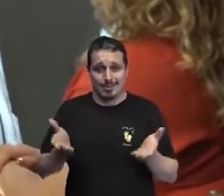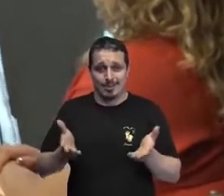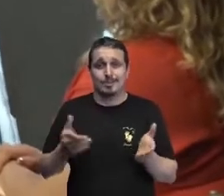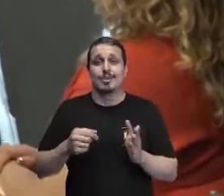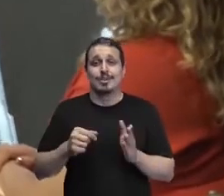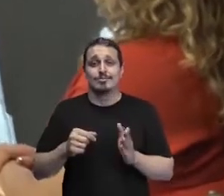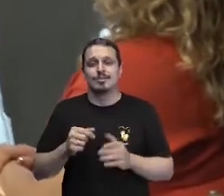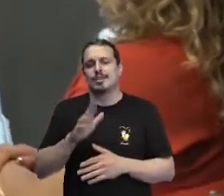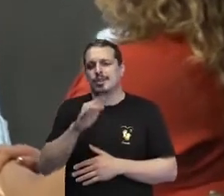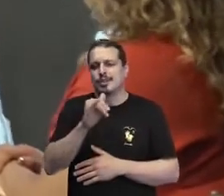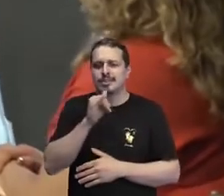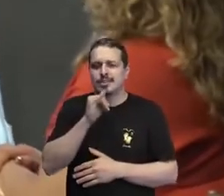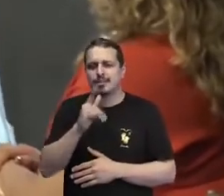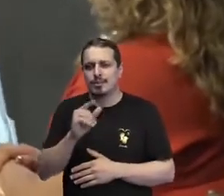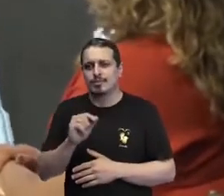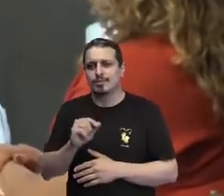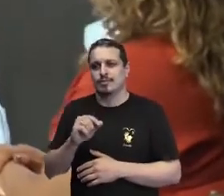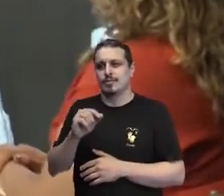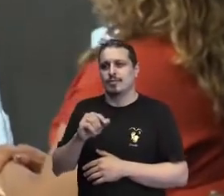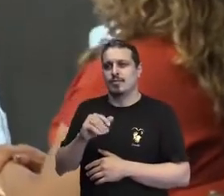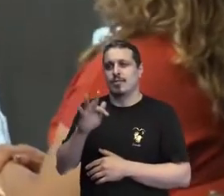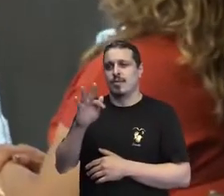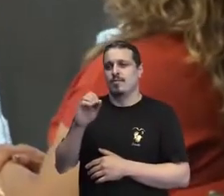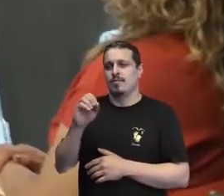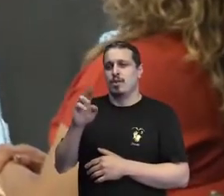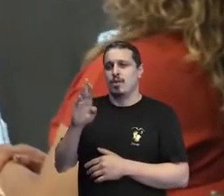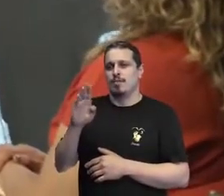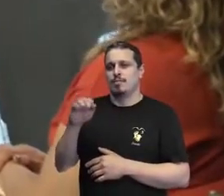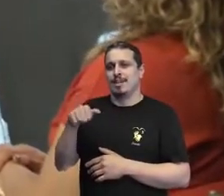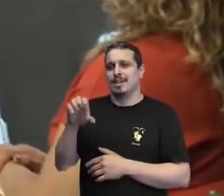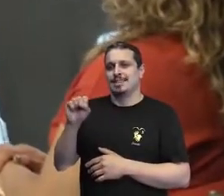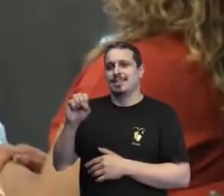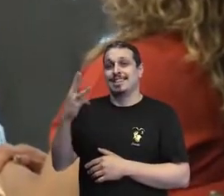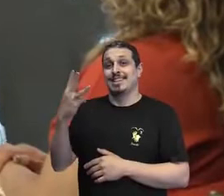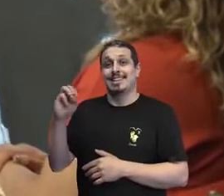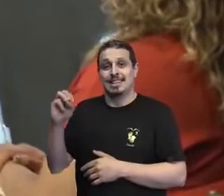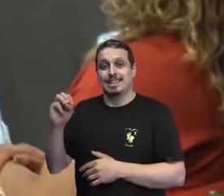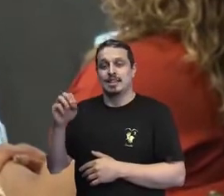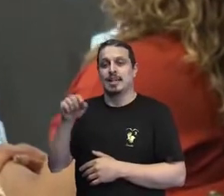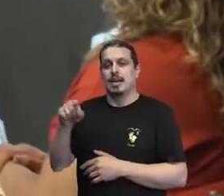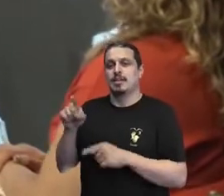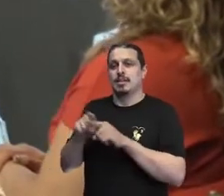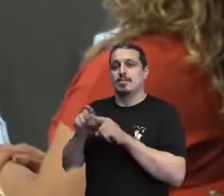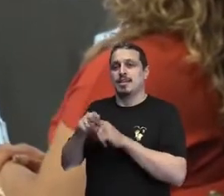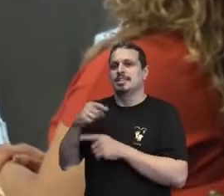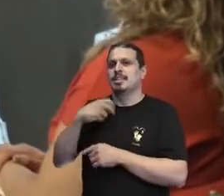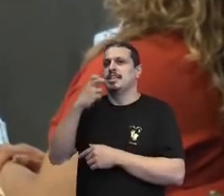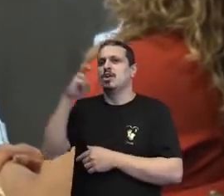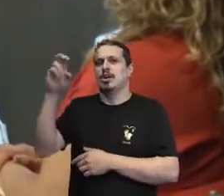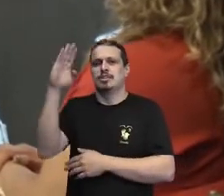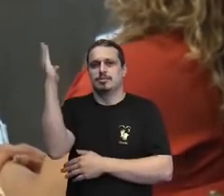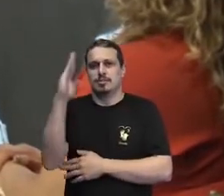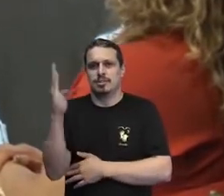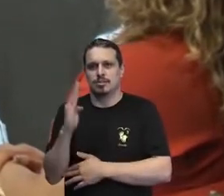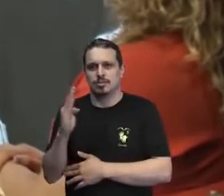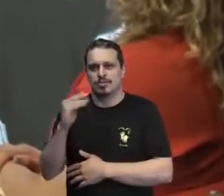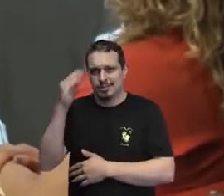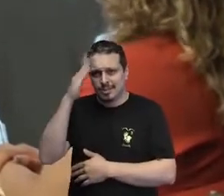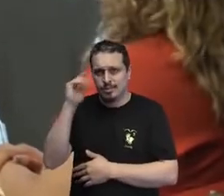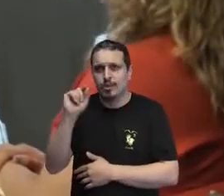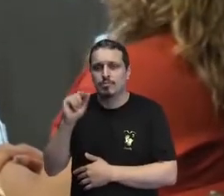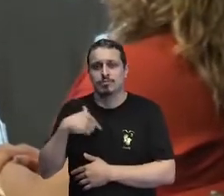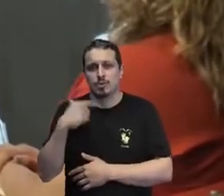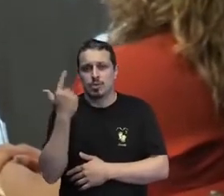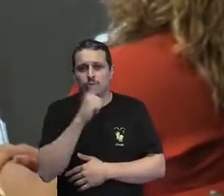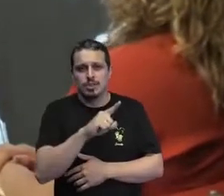Forbes, né? E com esse currículo invejável, hoje uma das maiores vozes do Brasil. Fale um pouquinho sobre essa conquista pra gente.